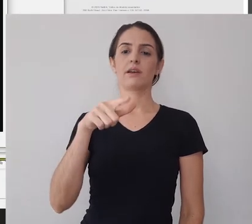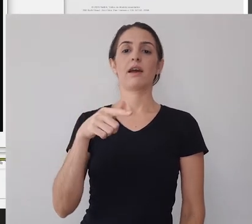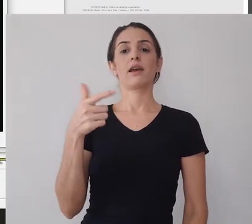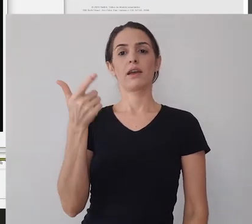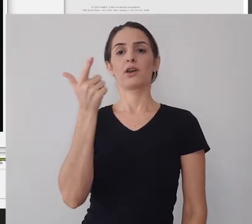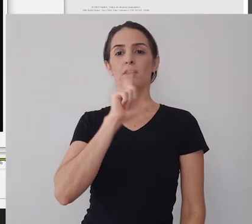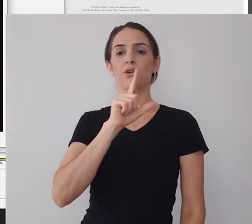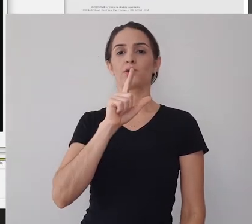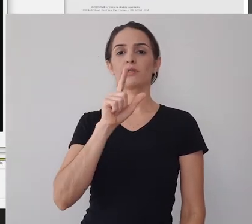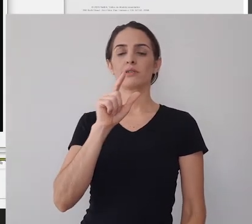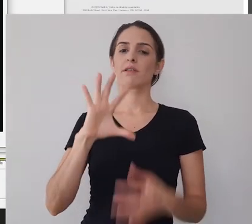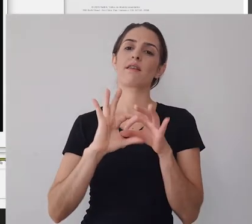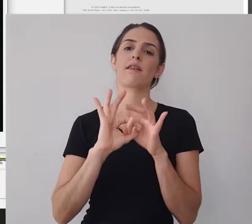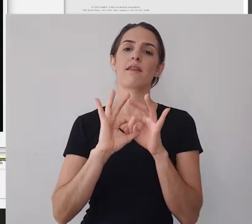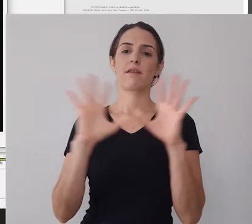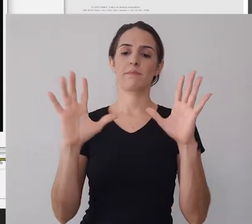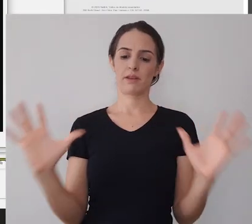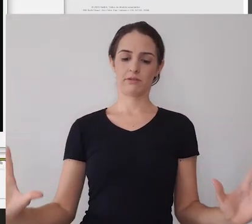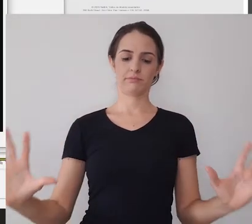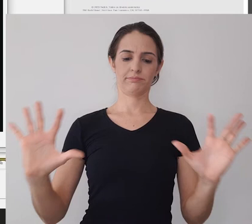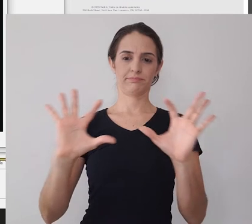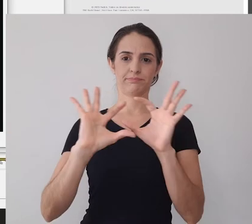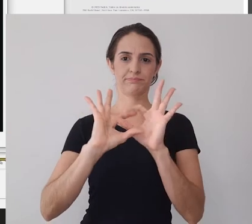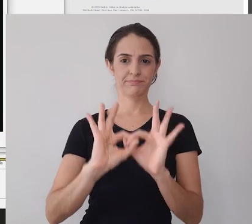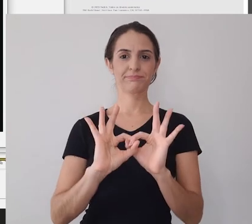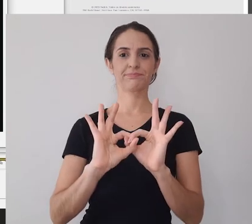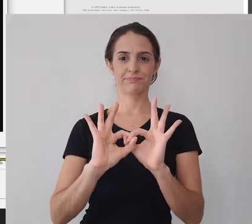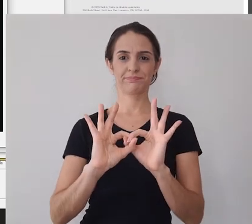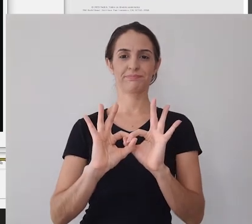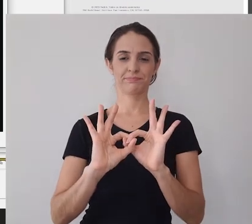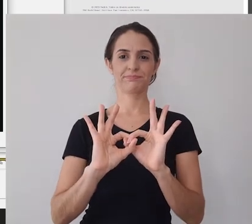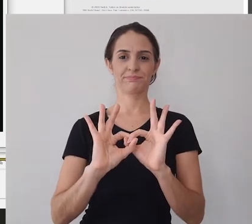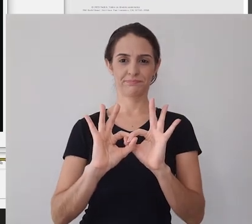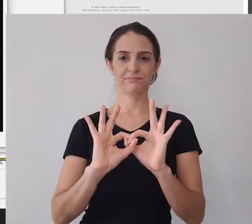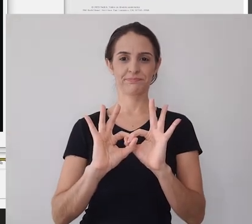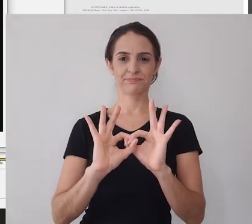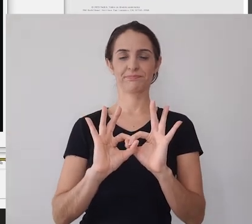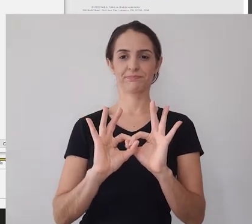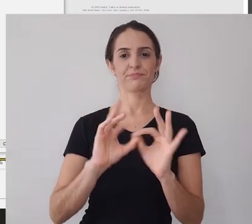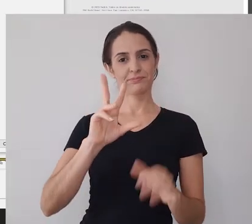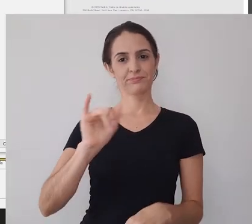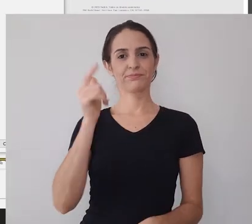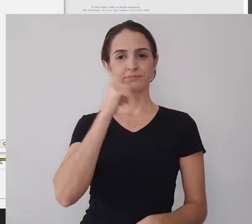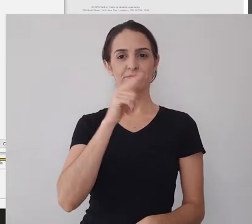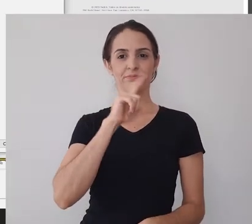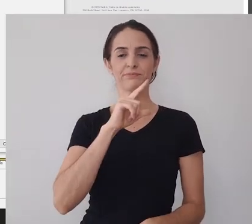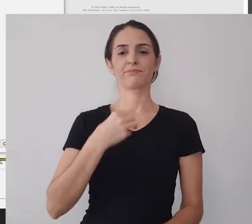E então, ele irá autorizar com a Twitch e a sua conta já estará conectada.